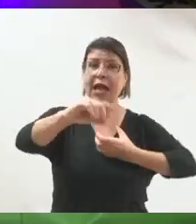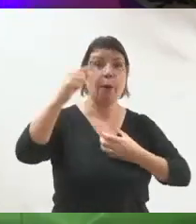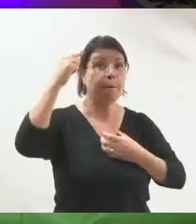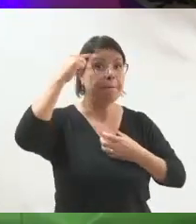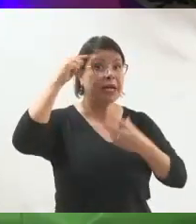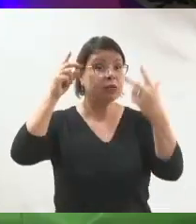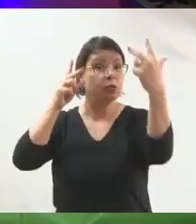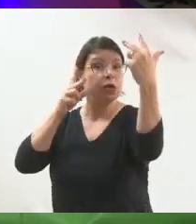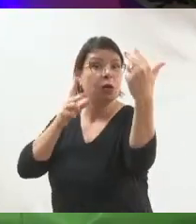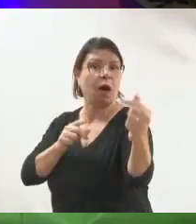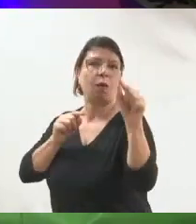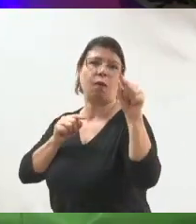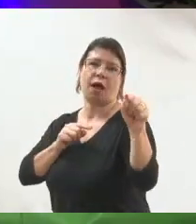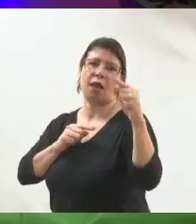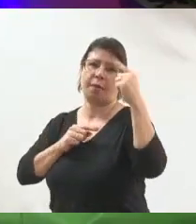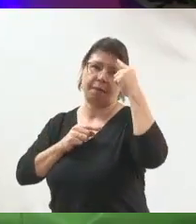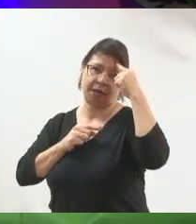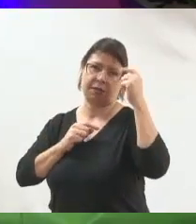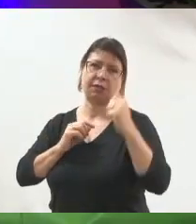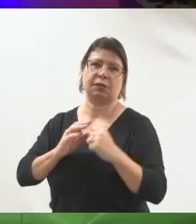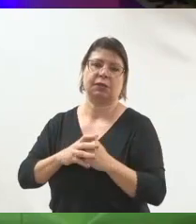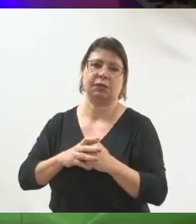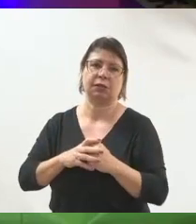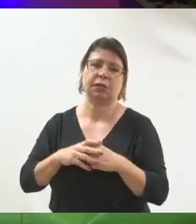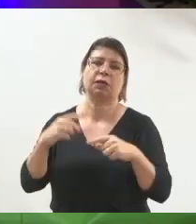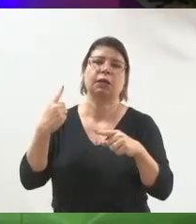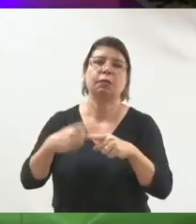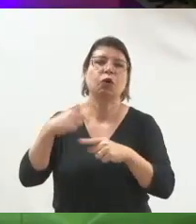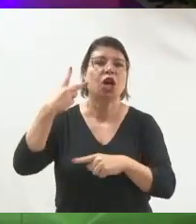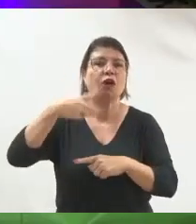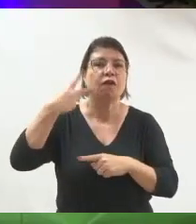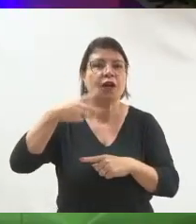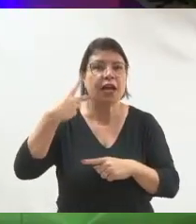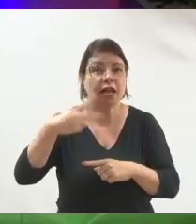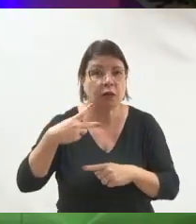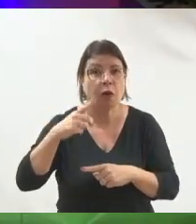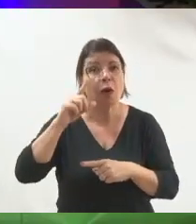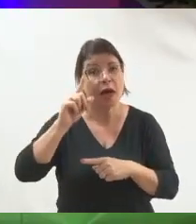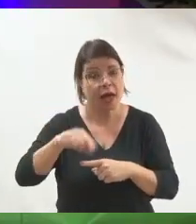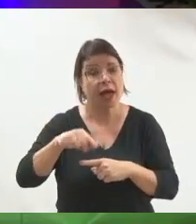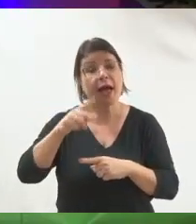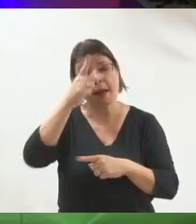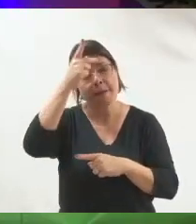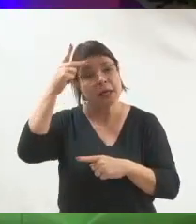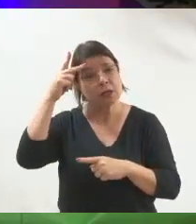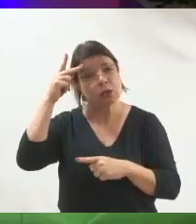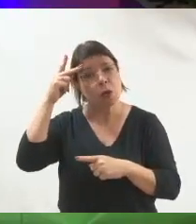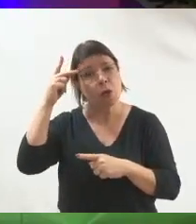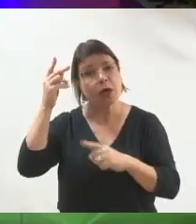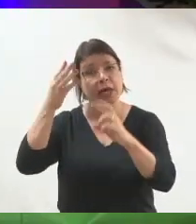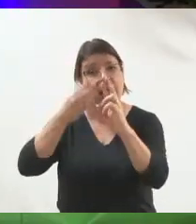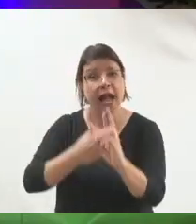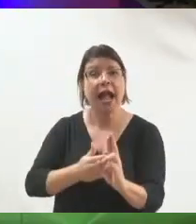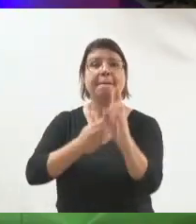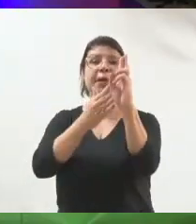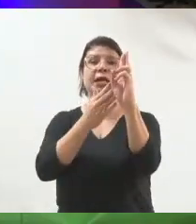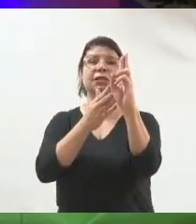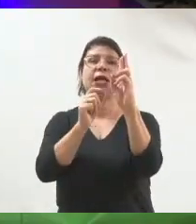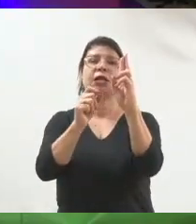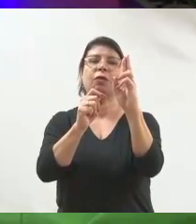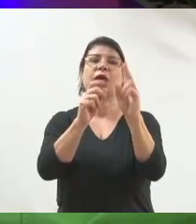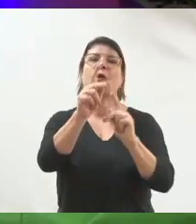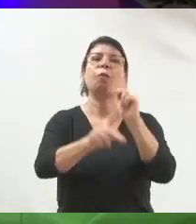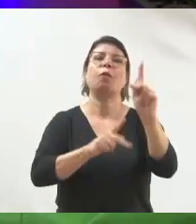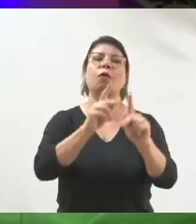depois, o voto, sabe por quê? Porque o vereador é a pessoa que representa melhor aquela população. E o